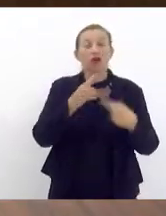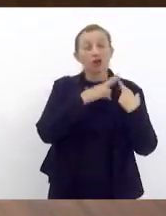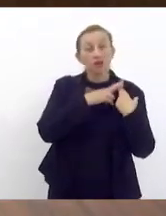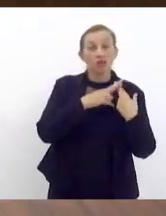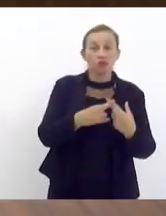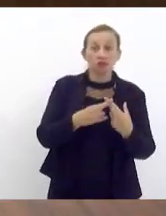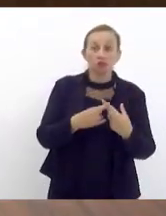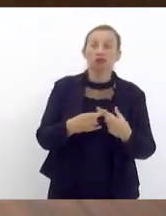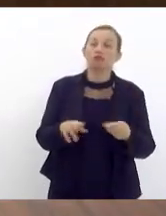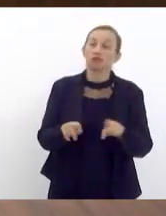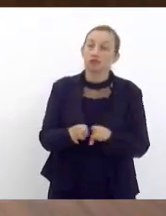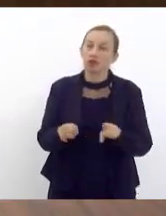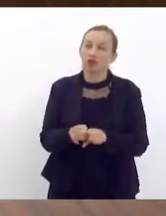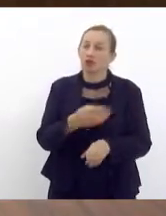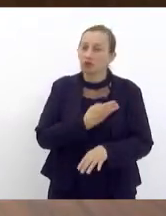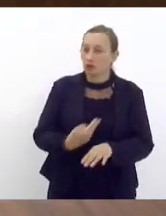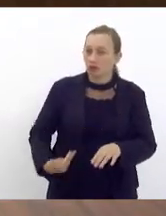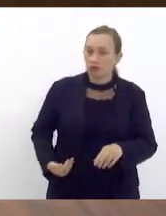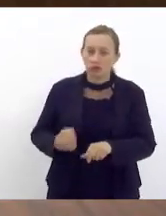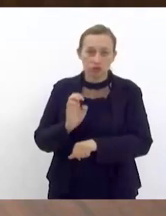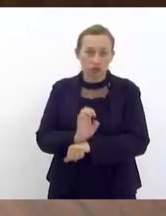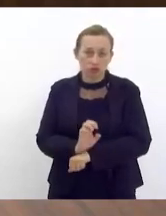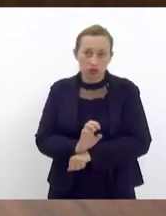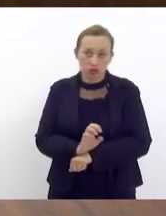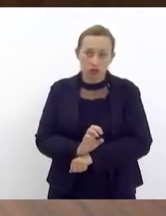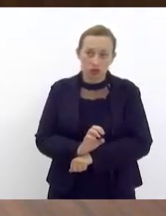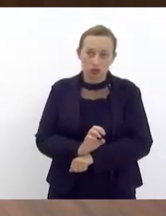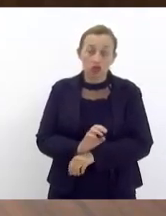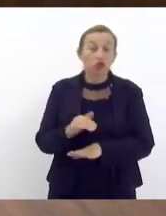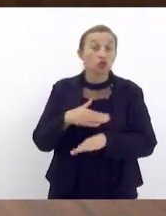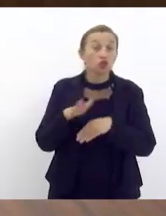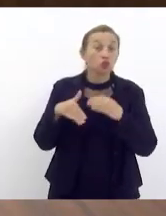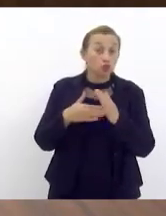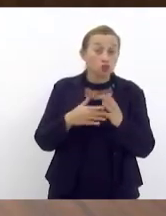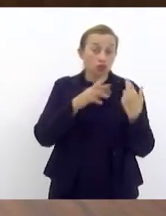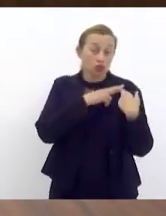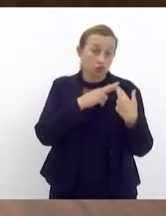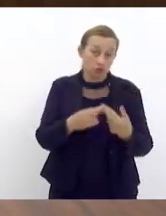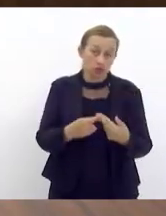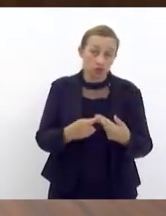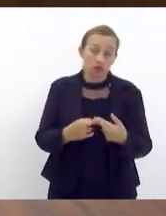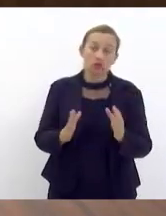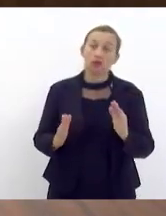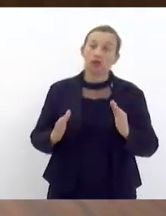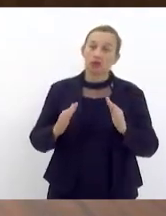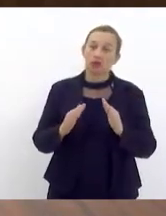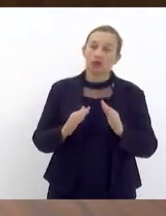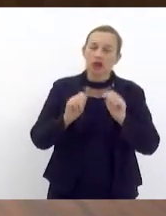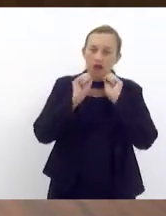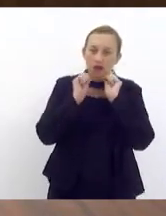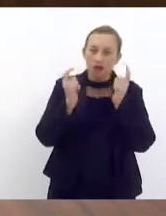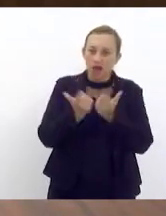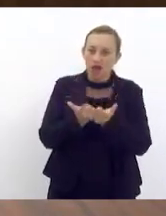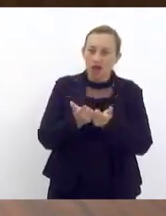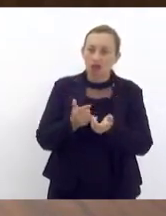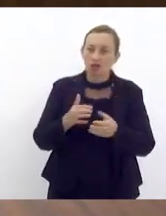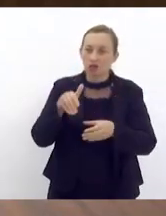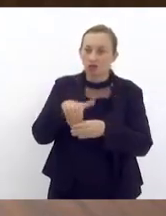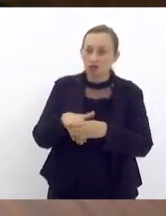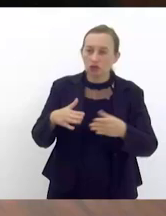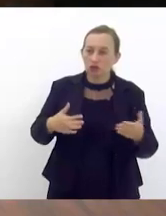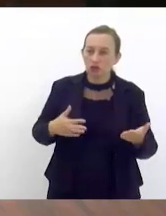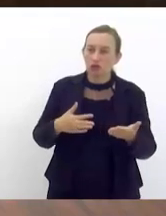responsabilidade também do governo do estado é responsabilidade de todos quando a casa legislativa vota um projeto como esse